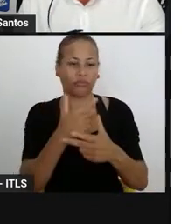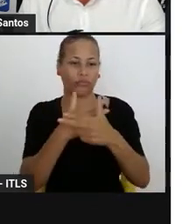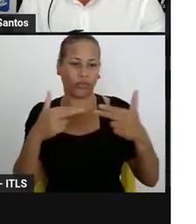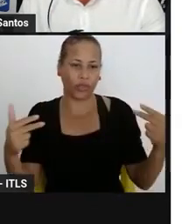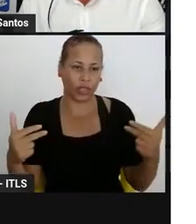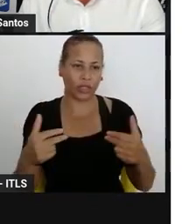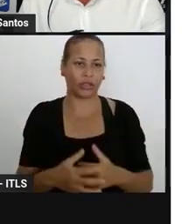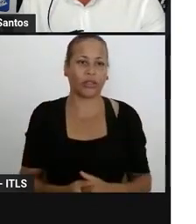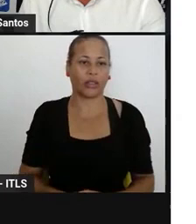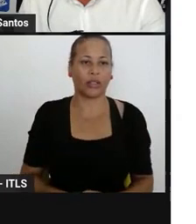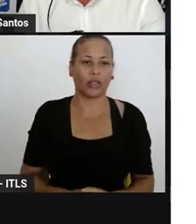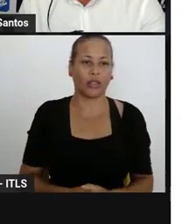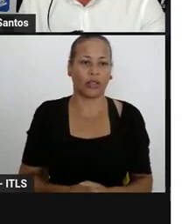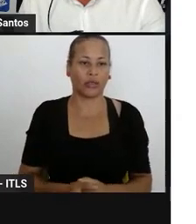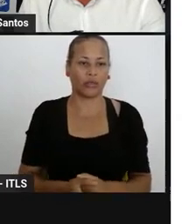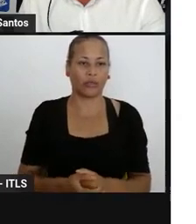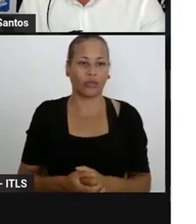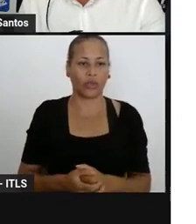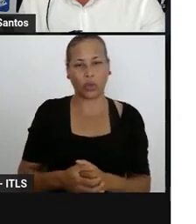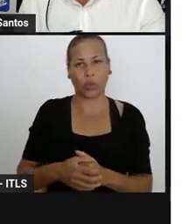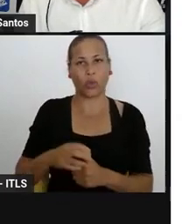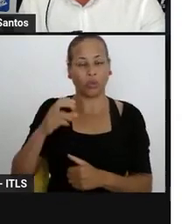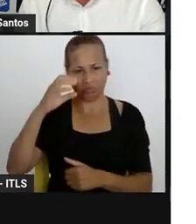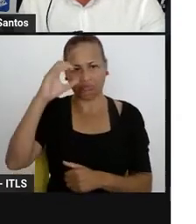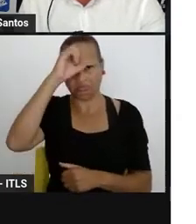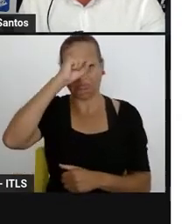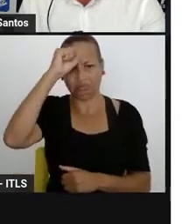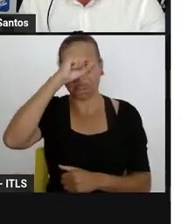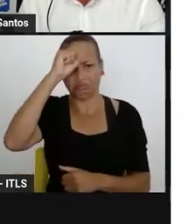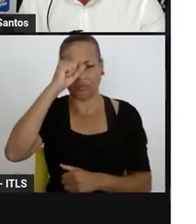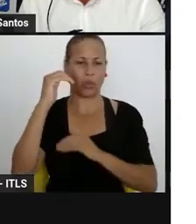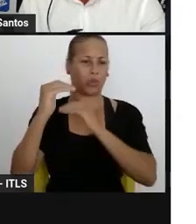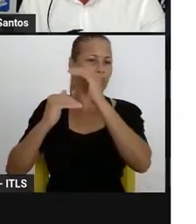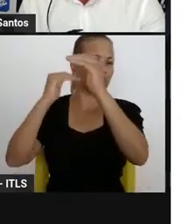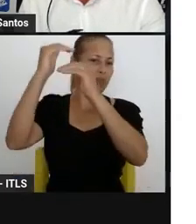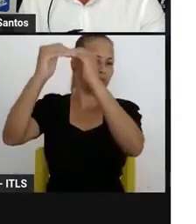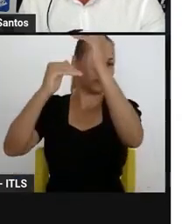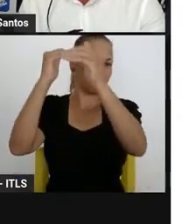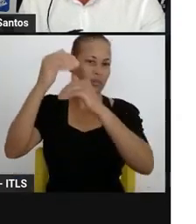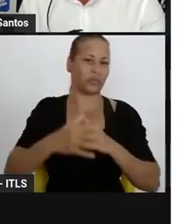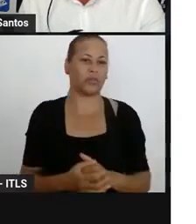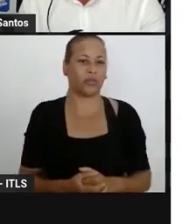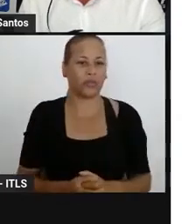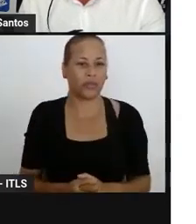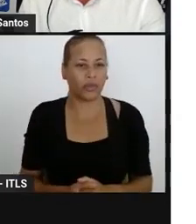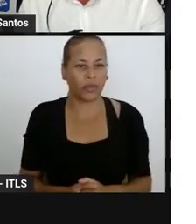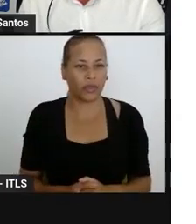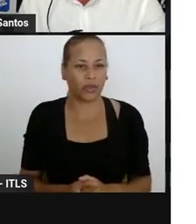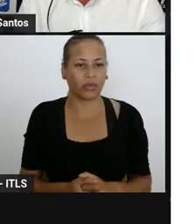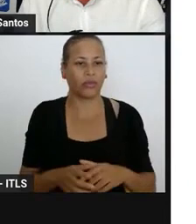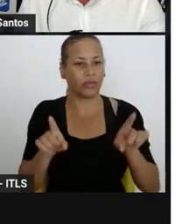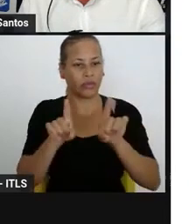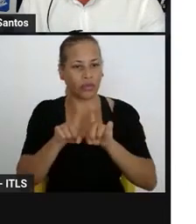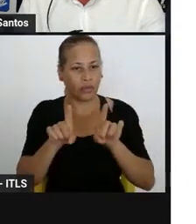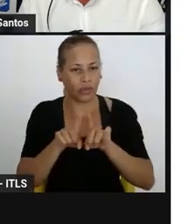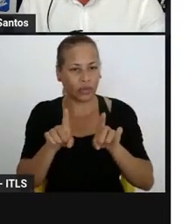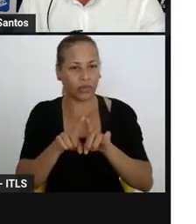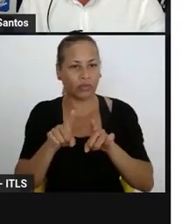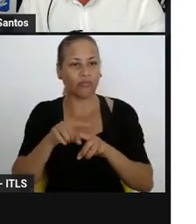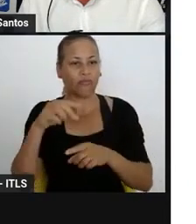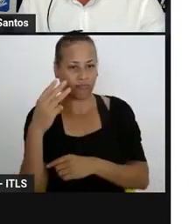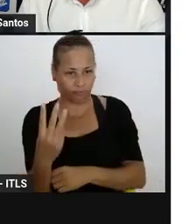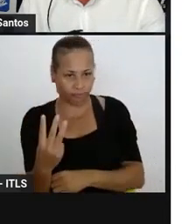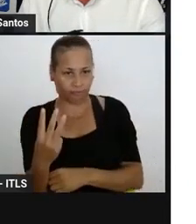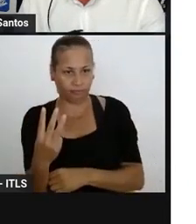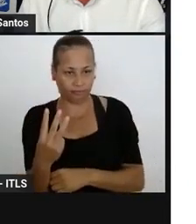com os conhecimentos adequados à compreensão da realidade concreta. já na cultura identidade 3, nós vamos